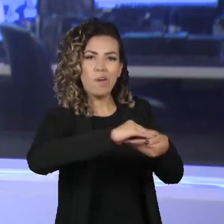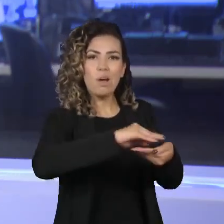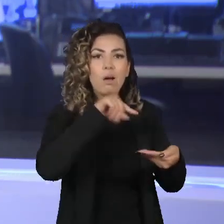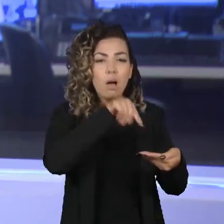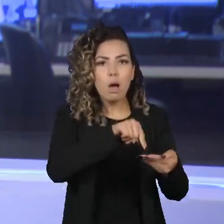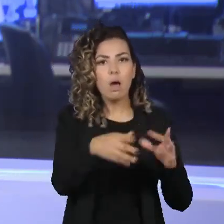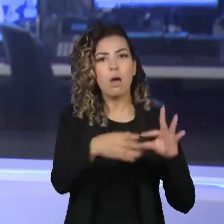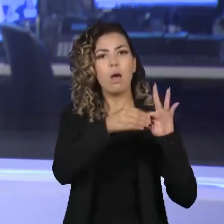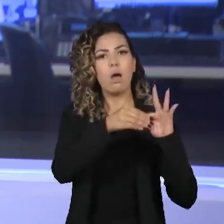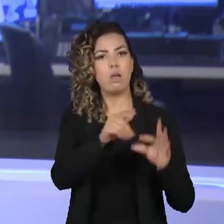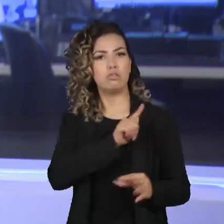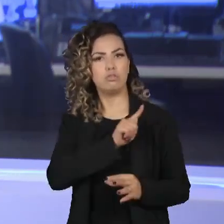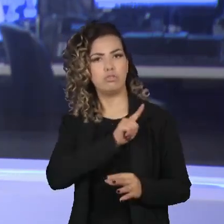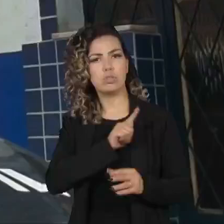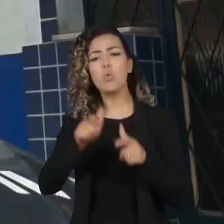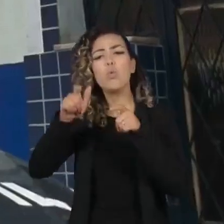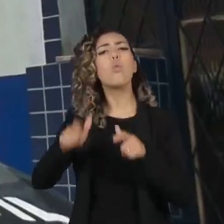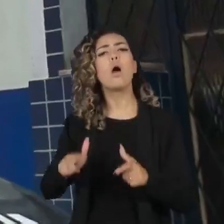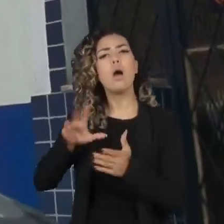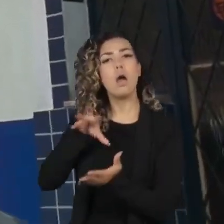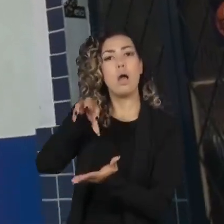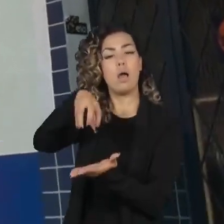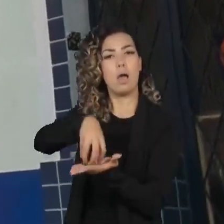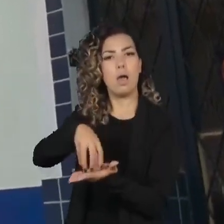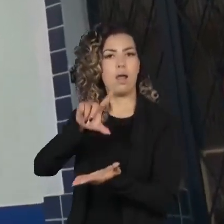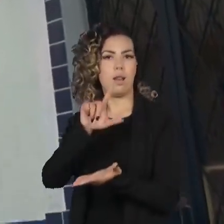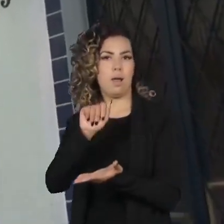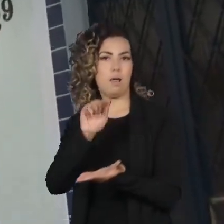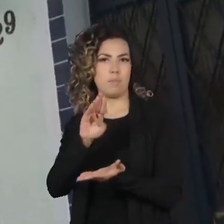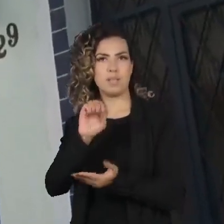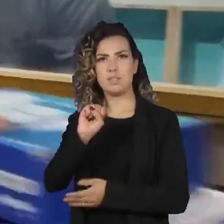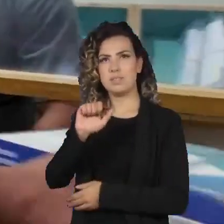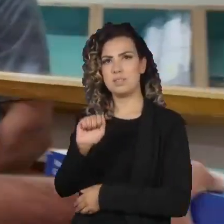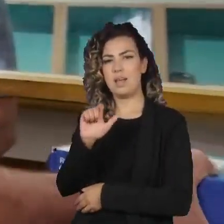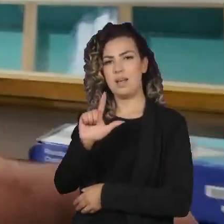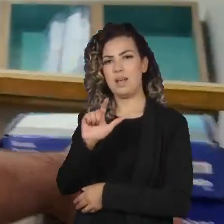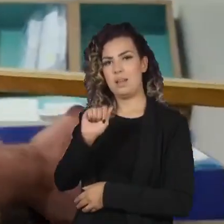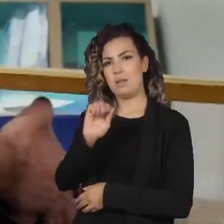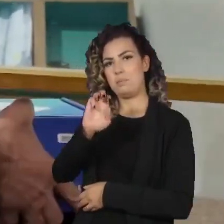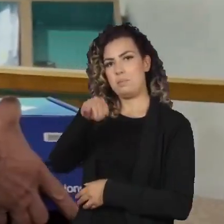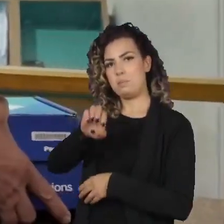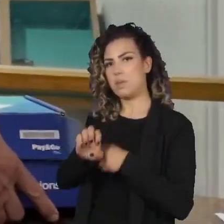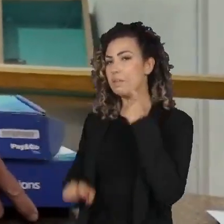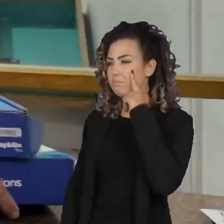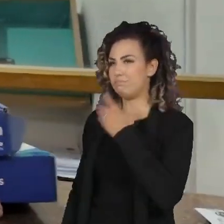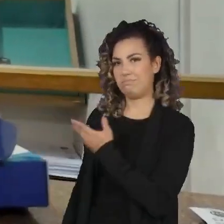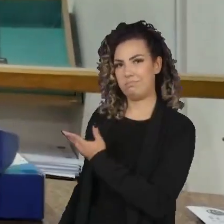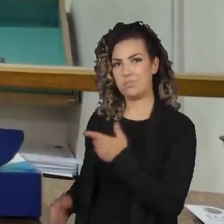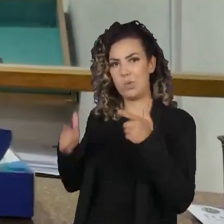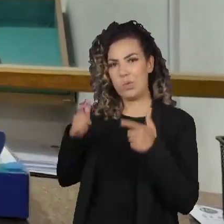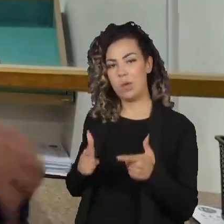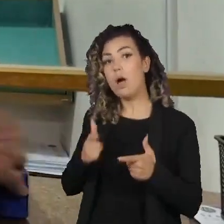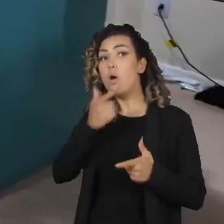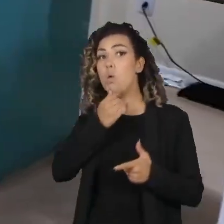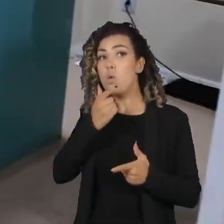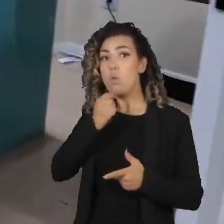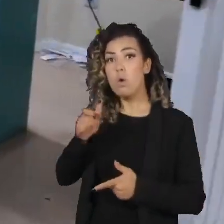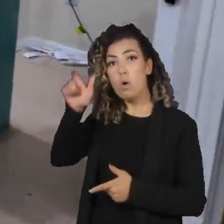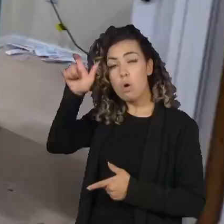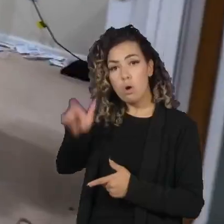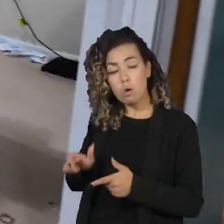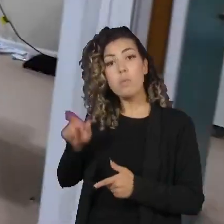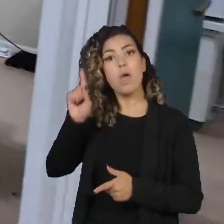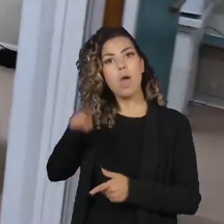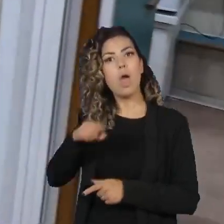que já foi fechado pela Anvisa. Um biólogo, Kleber de Oliveira dos Santos, era o coordenador do